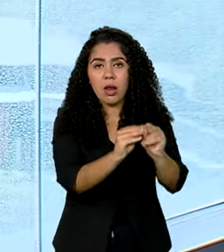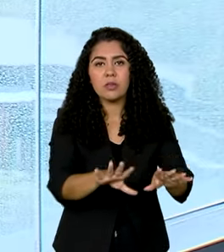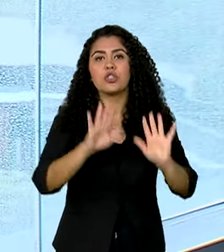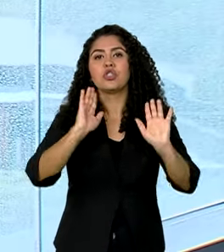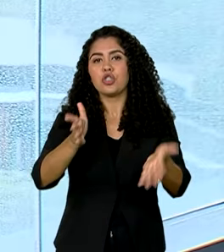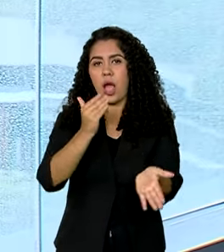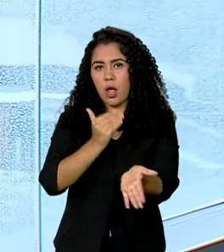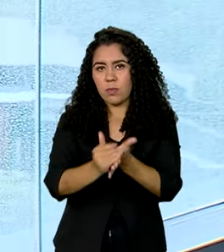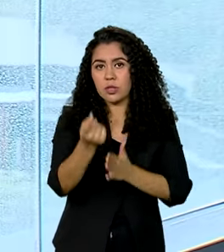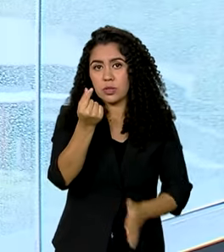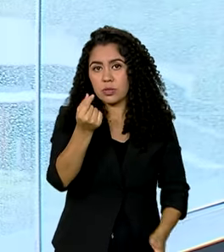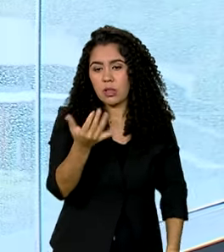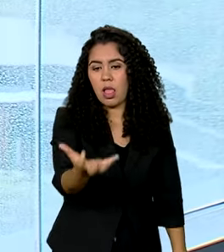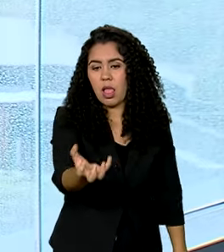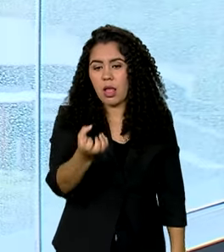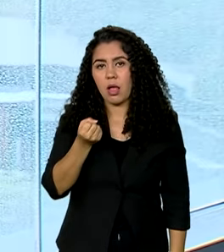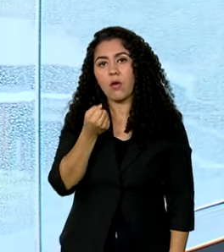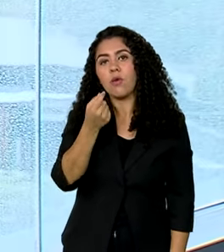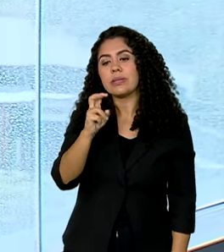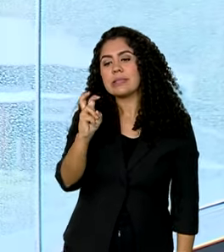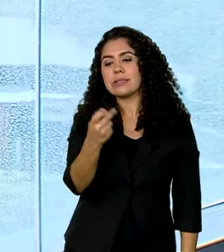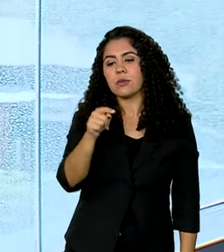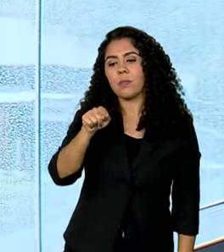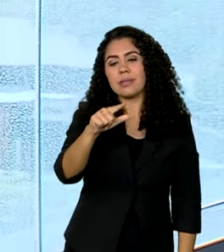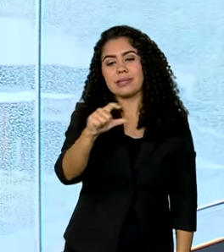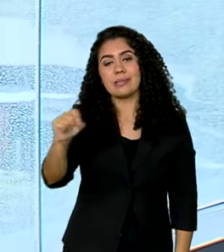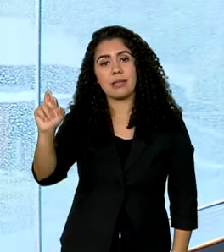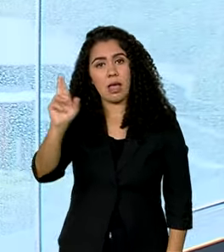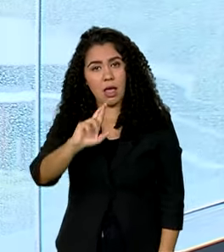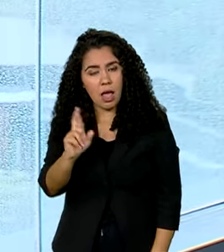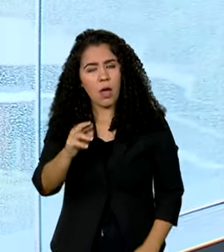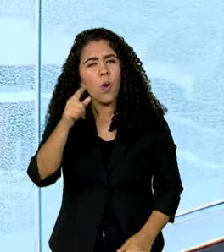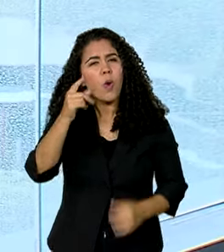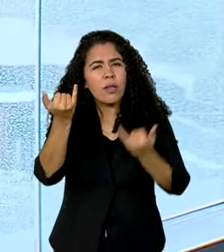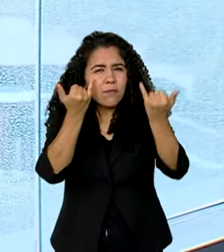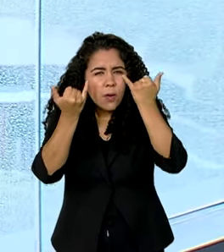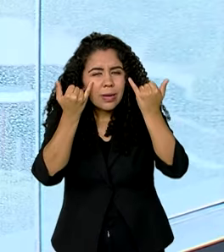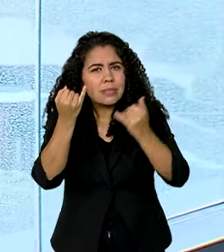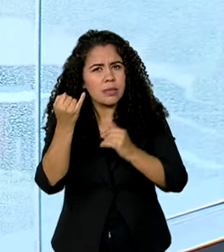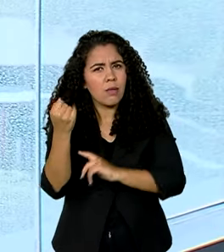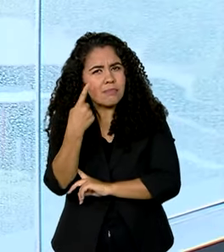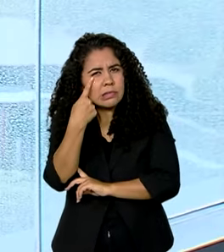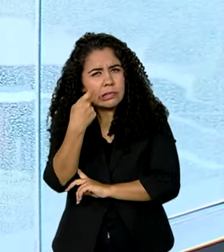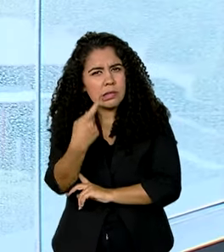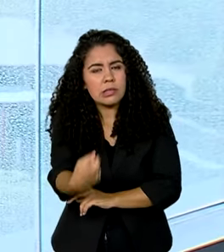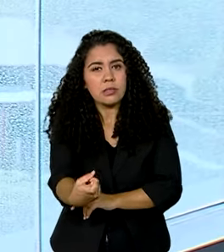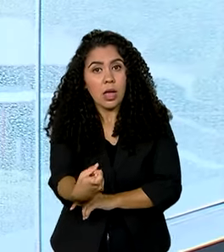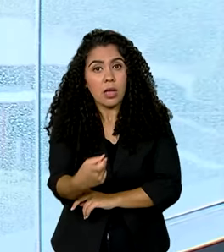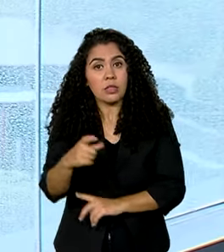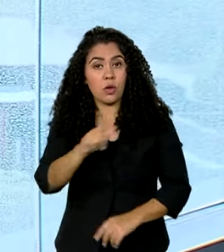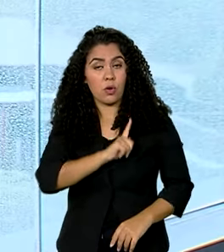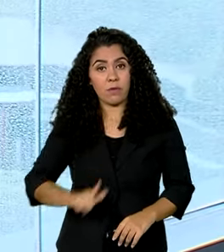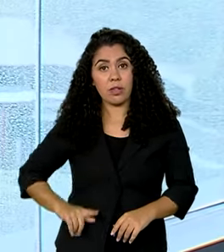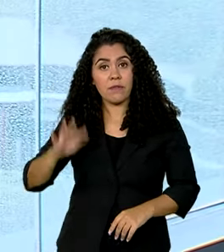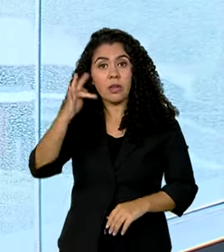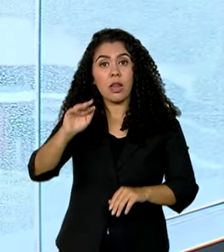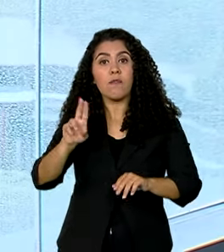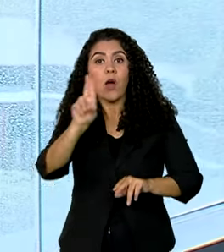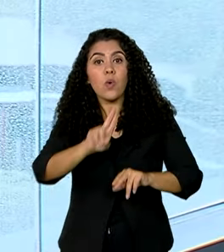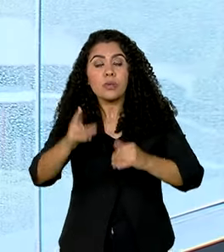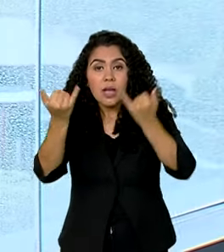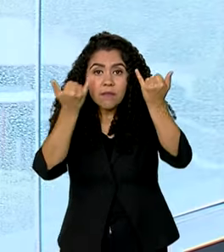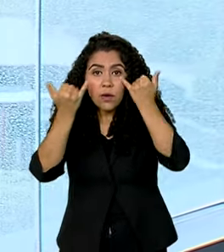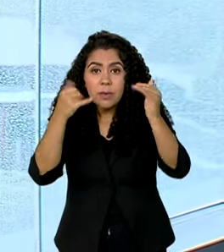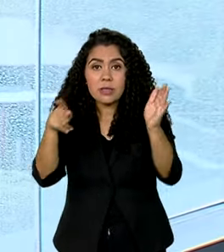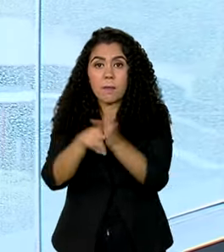o auxílio de R 5.100. E um dado curioso é que o governo federal vai usar dados de satélites do